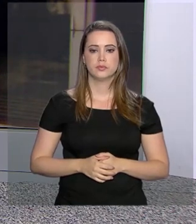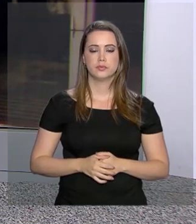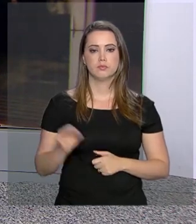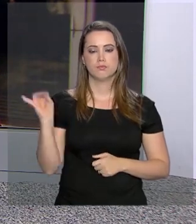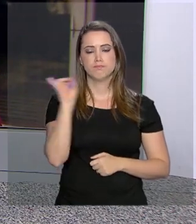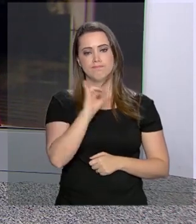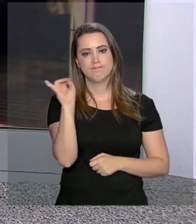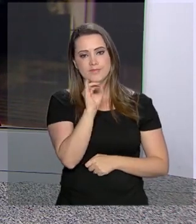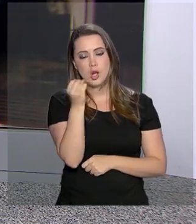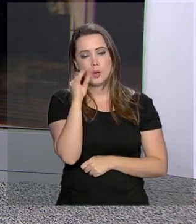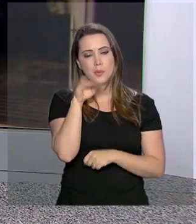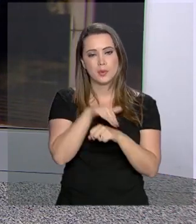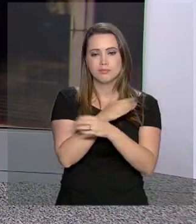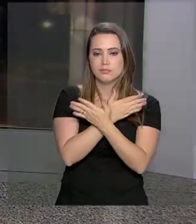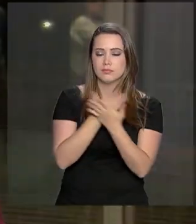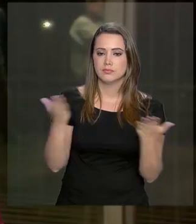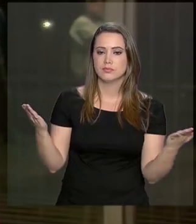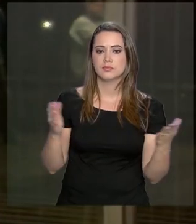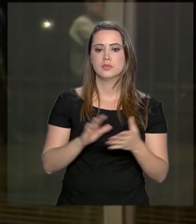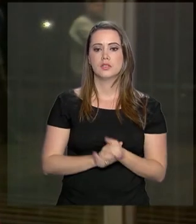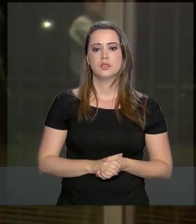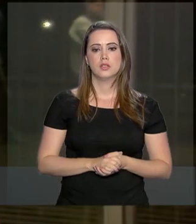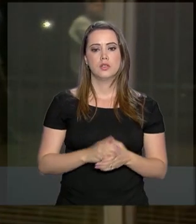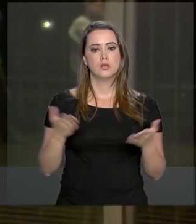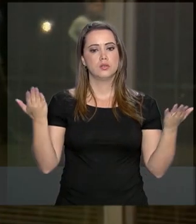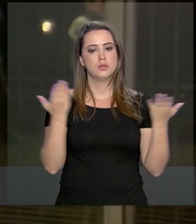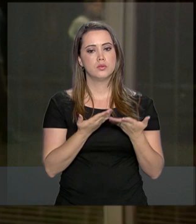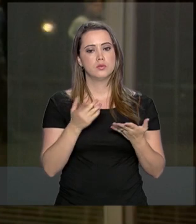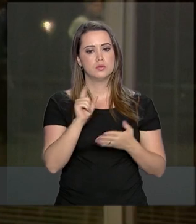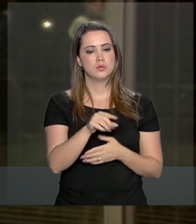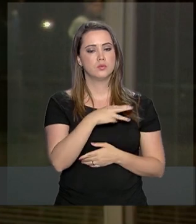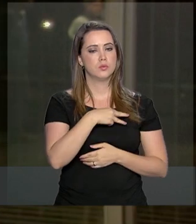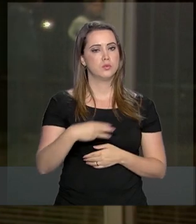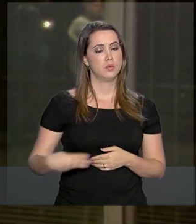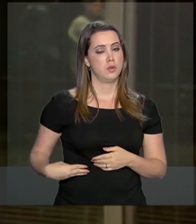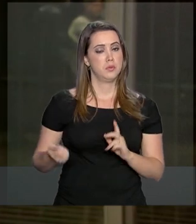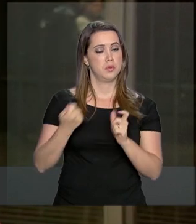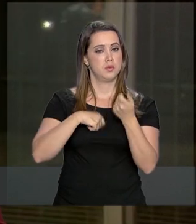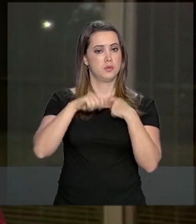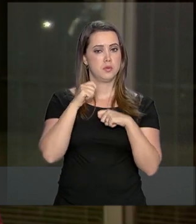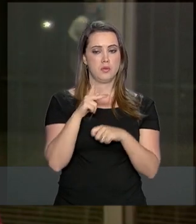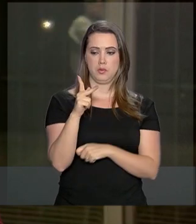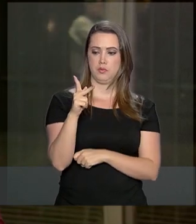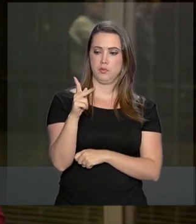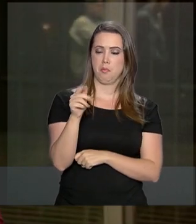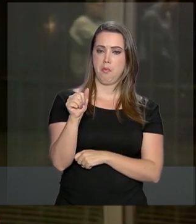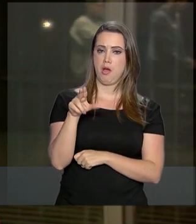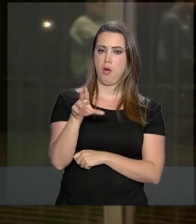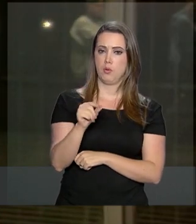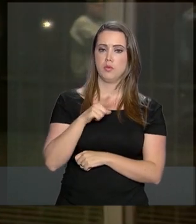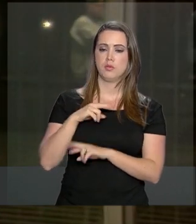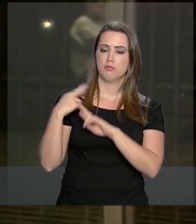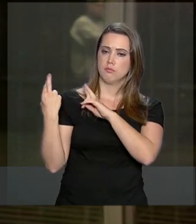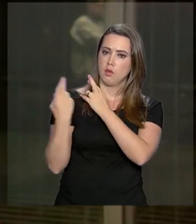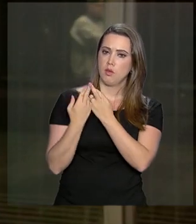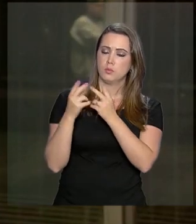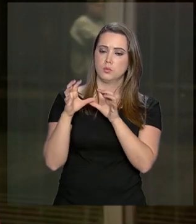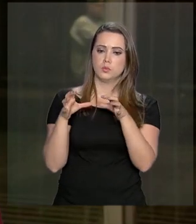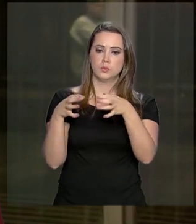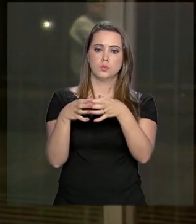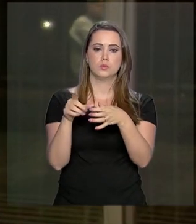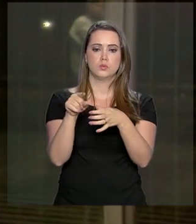Oi, Alessandra. Boa noite para você. Boa noite a todos. Hoje, ministro da Economia, Paulo Guedes, ele teve essa reunião